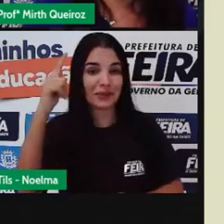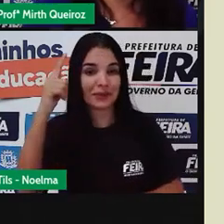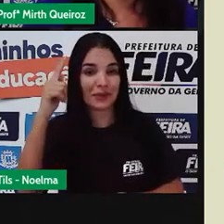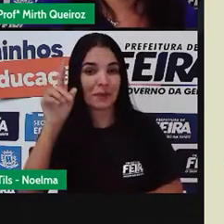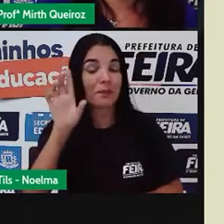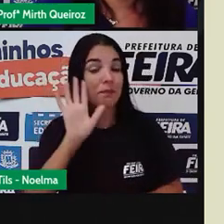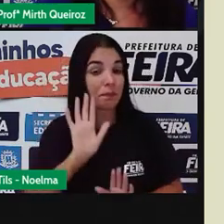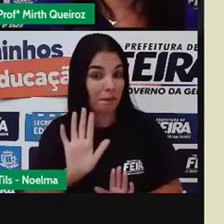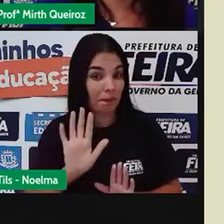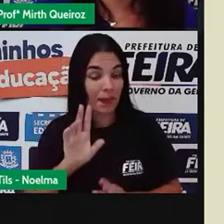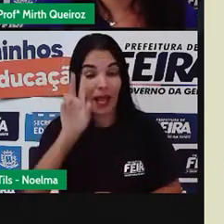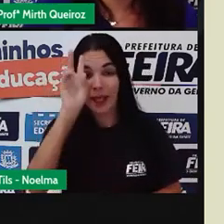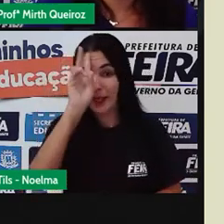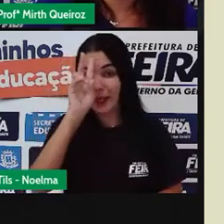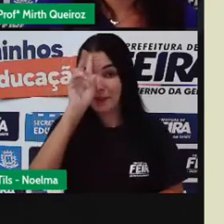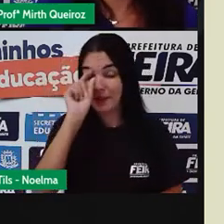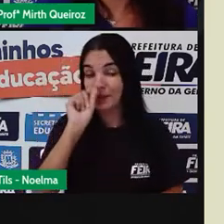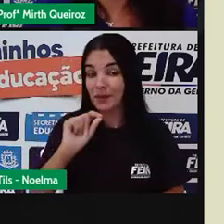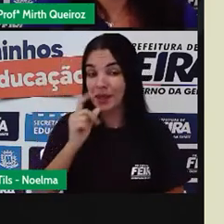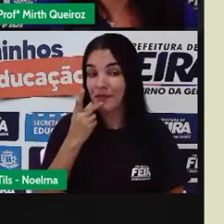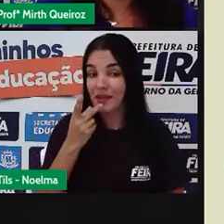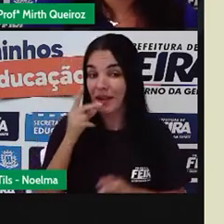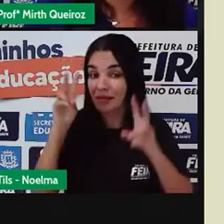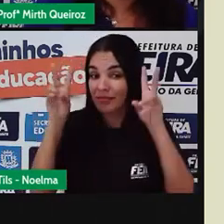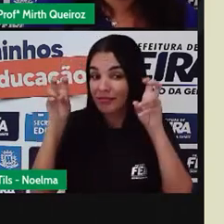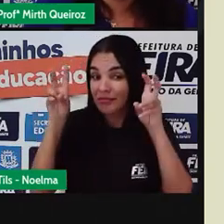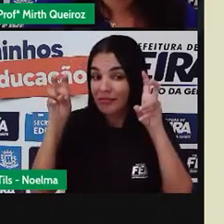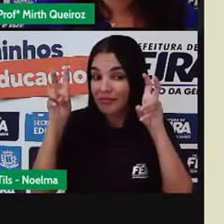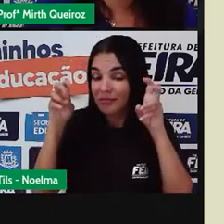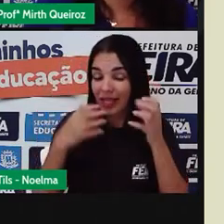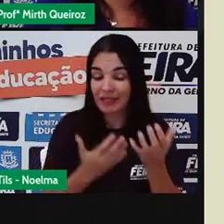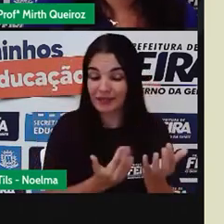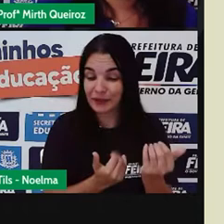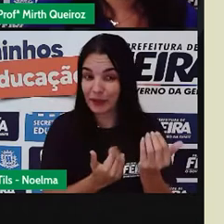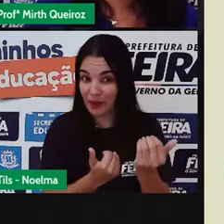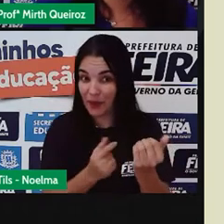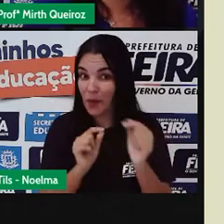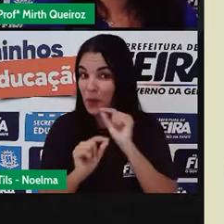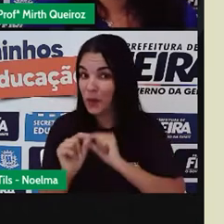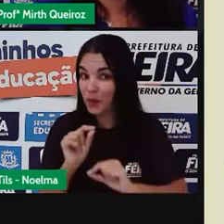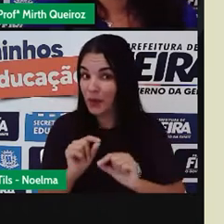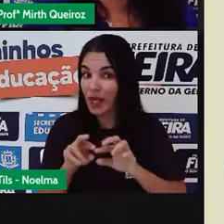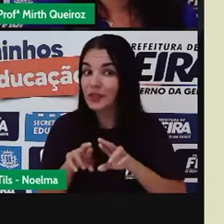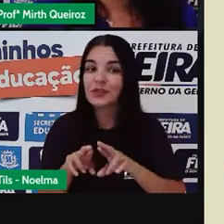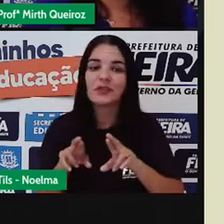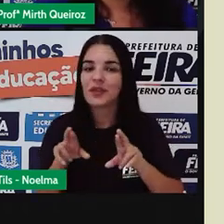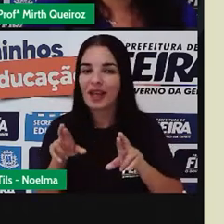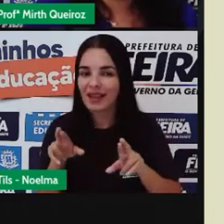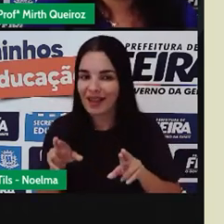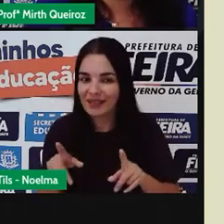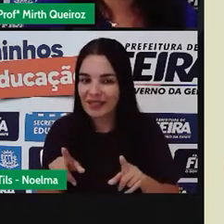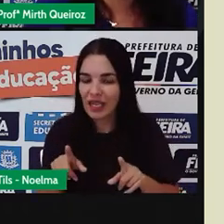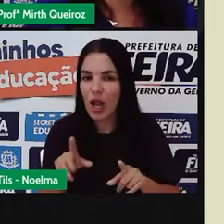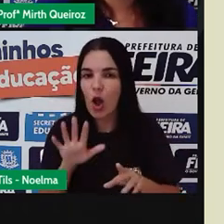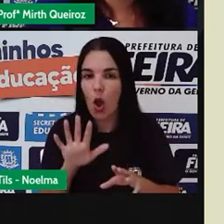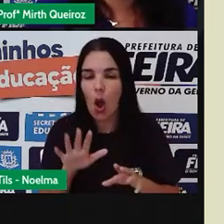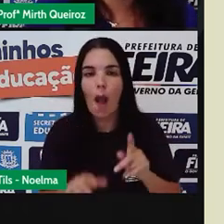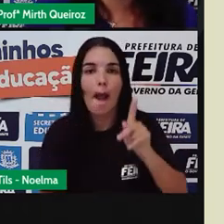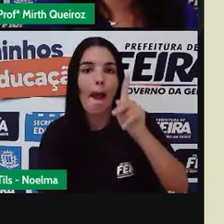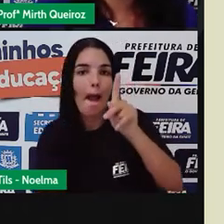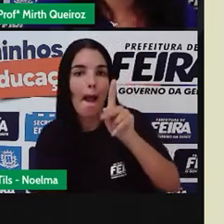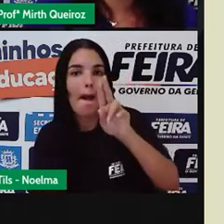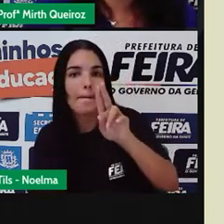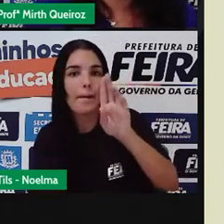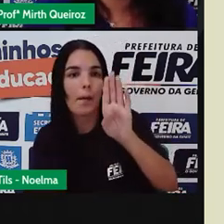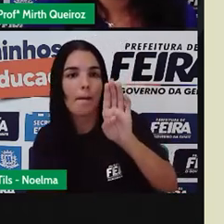falar de a puberdade de adolescência é diferente. As duas são fases. Uma é a fase da